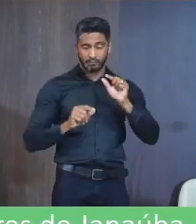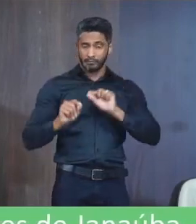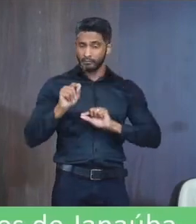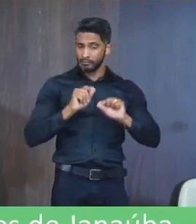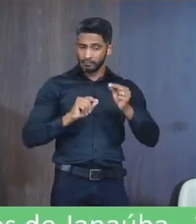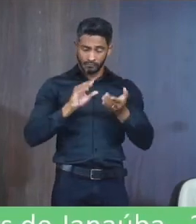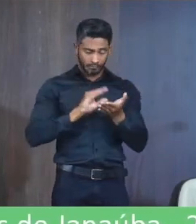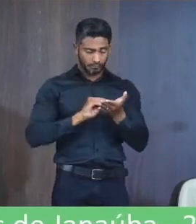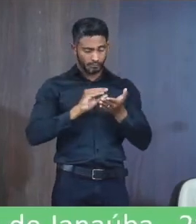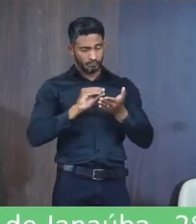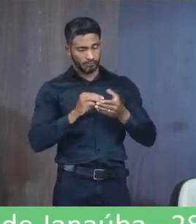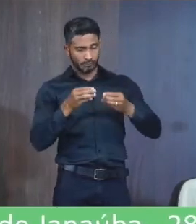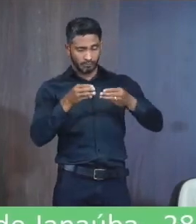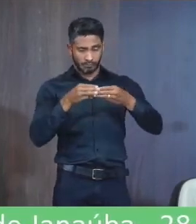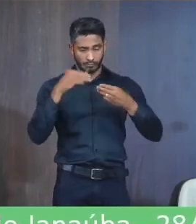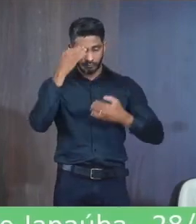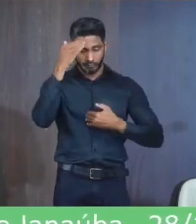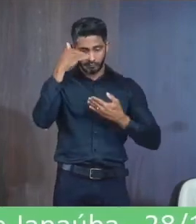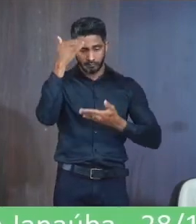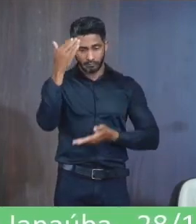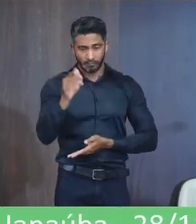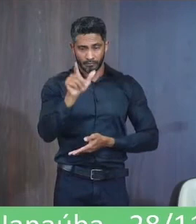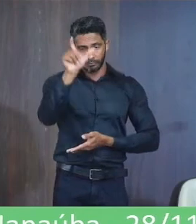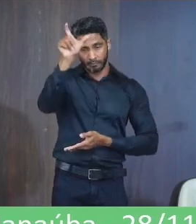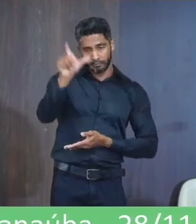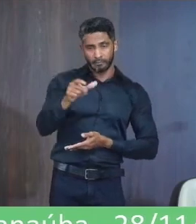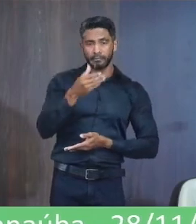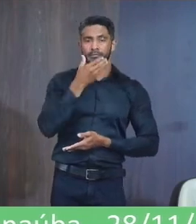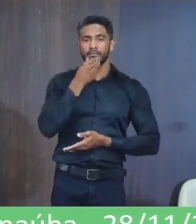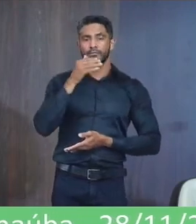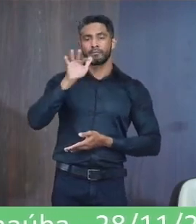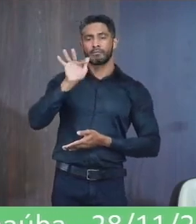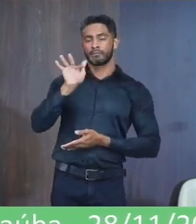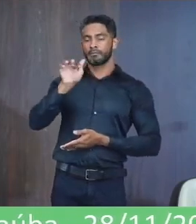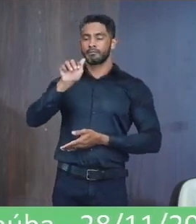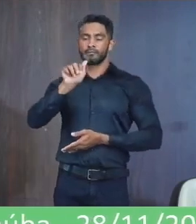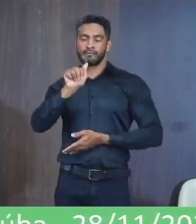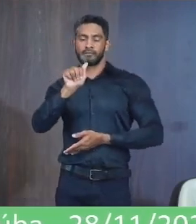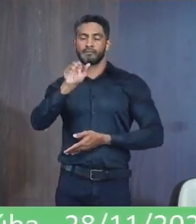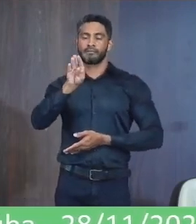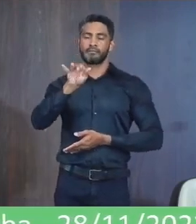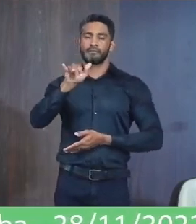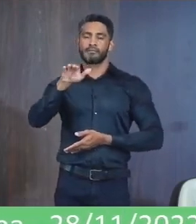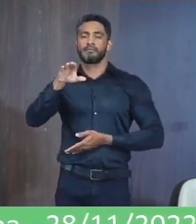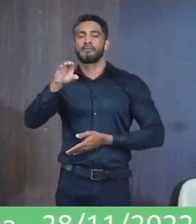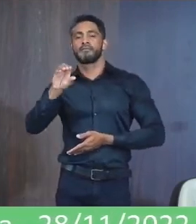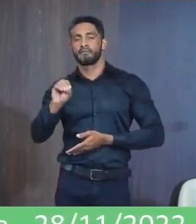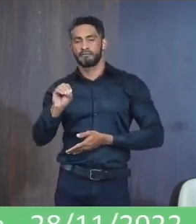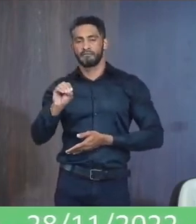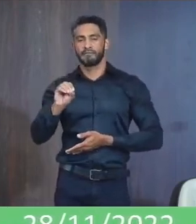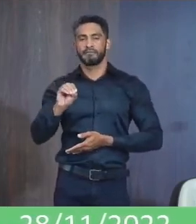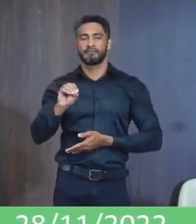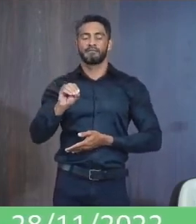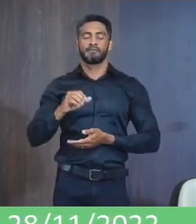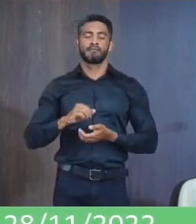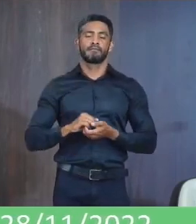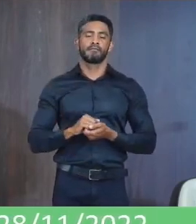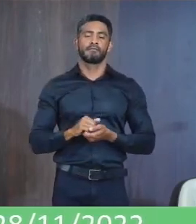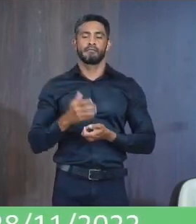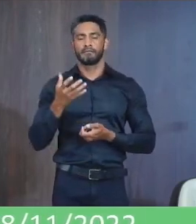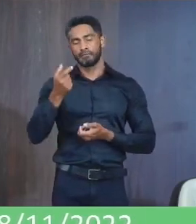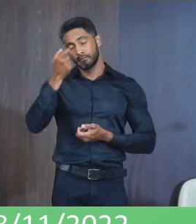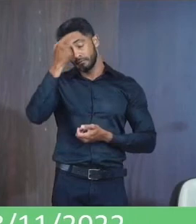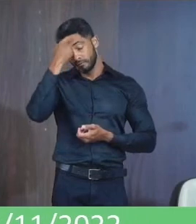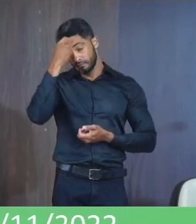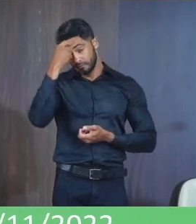Que consteata Moção com voto De congratulação Com o senhor Fábio Cardoso Pereira Conhecido Popularmente Por Fábio Ribeirão Requer que